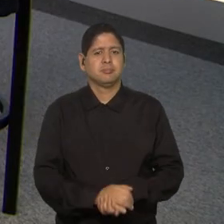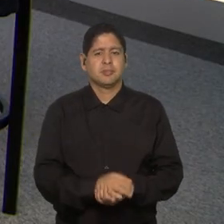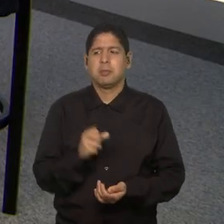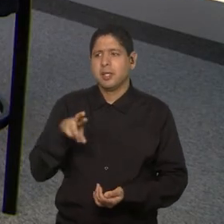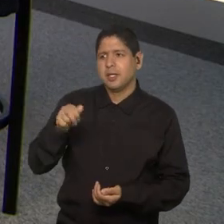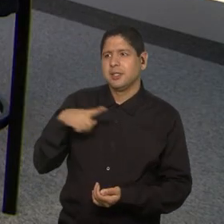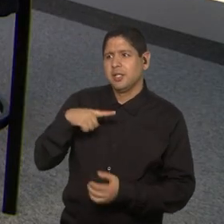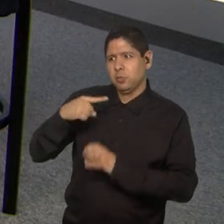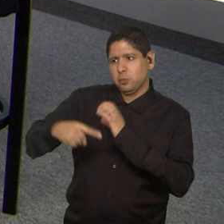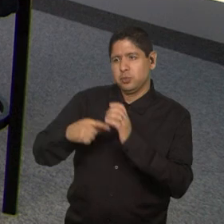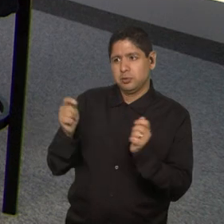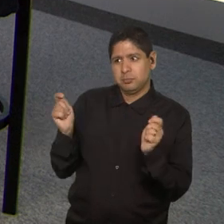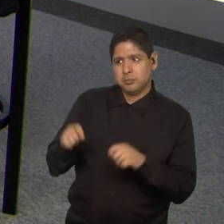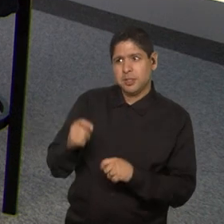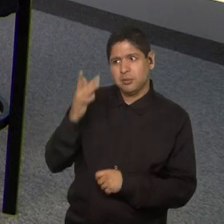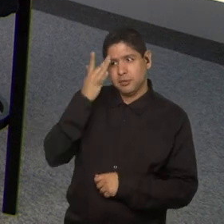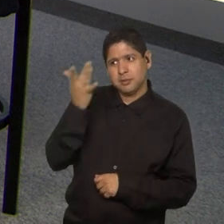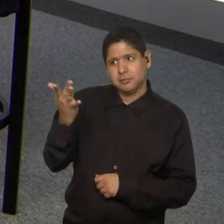esse mundo é possível?